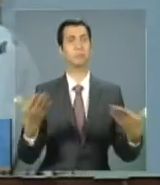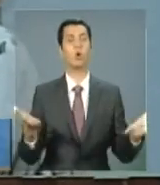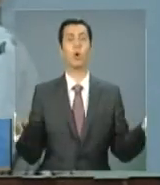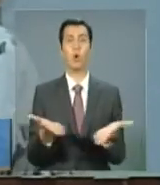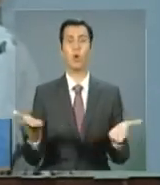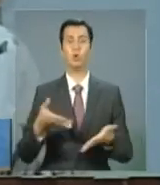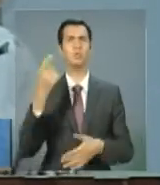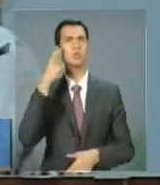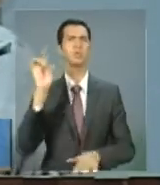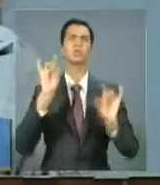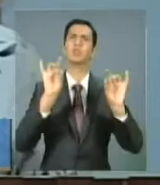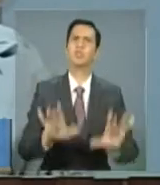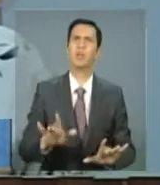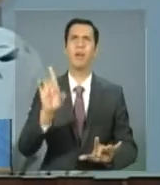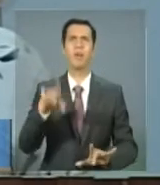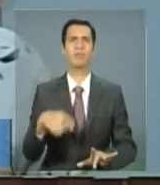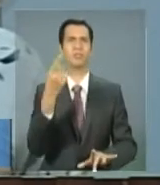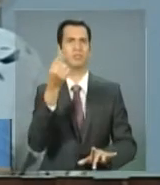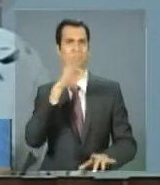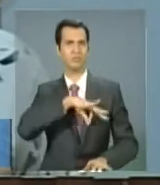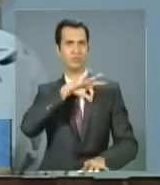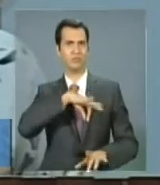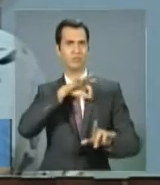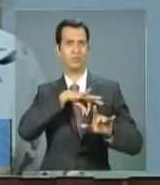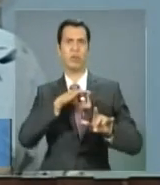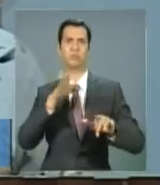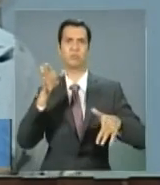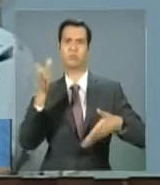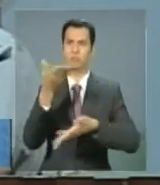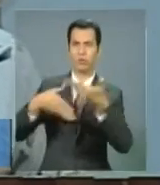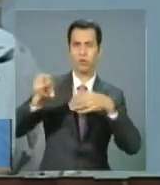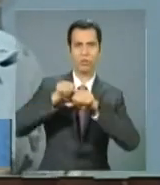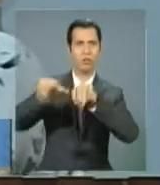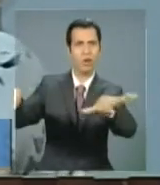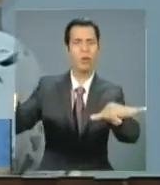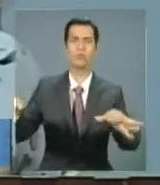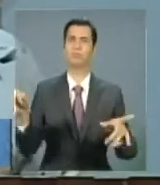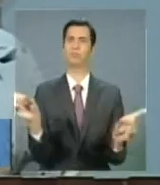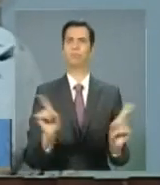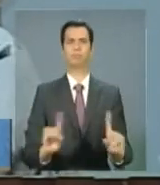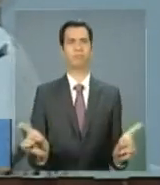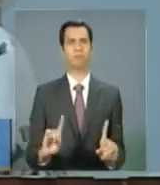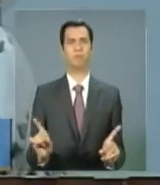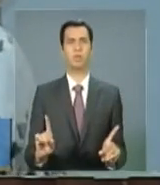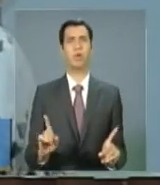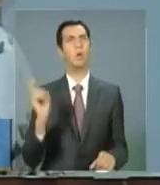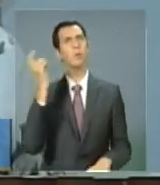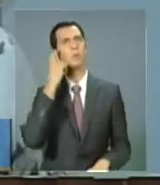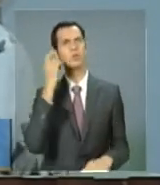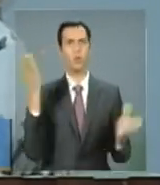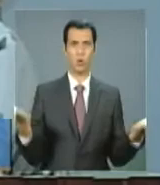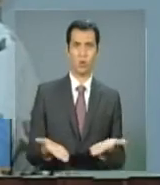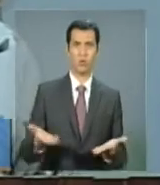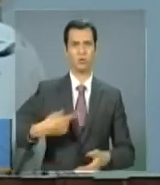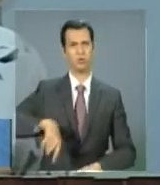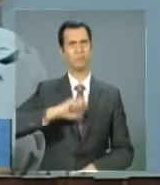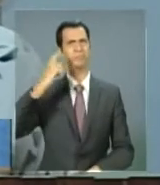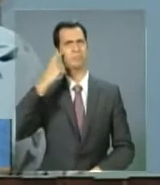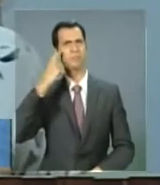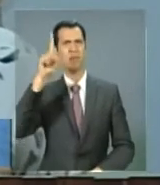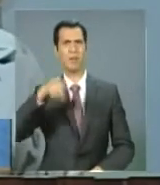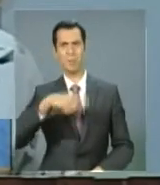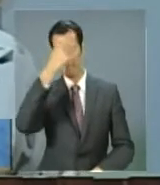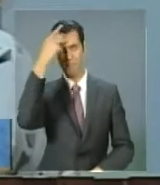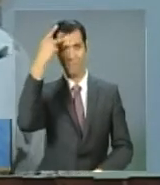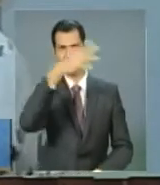de transferência de renda, nosso grande debate não é mais que as pessoas não passem fome, porque nós